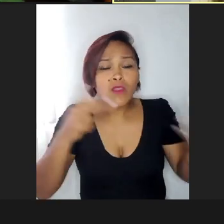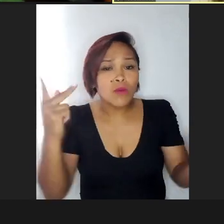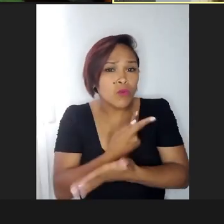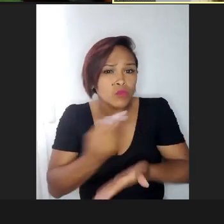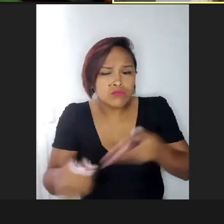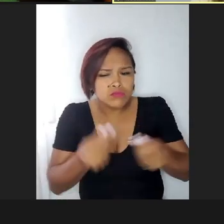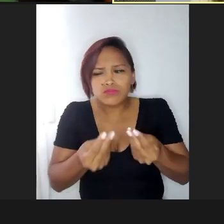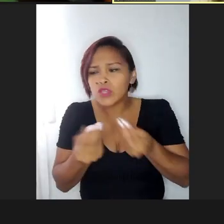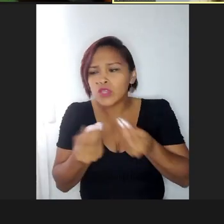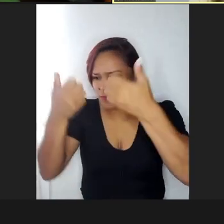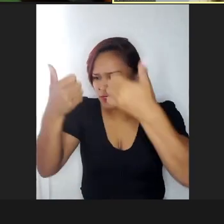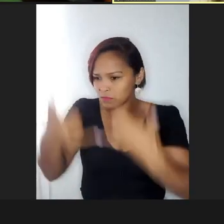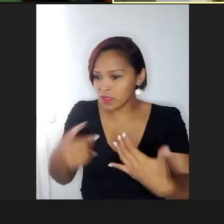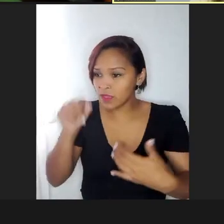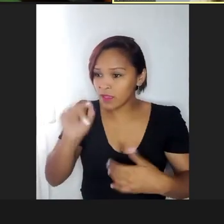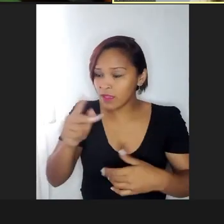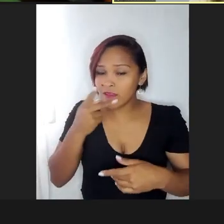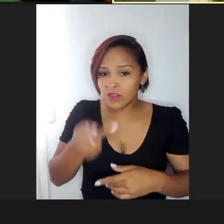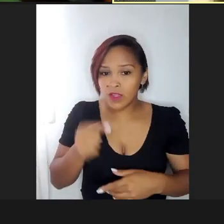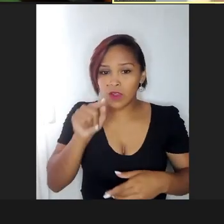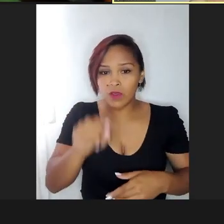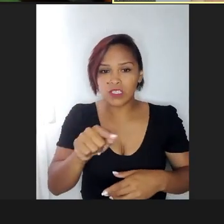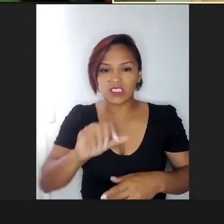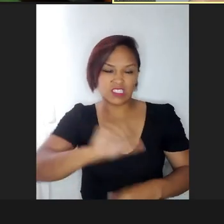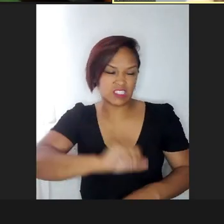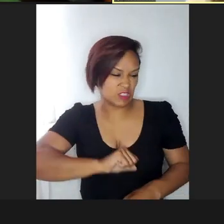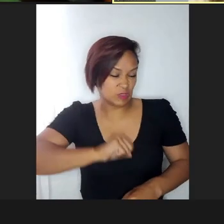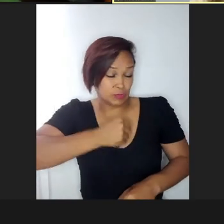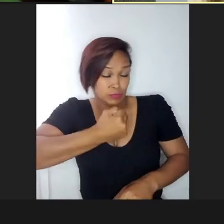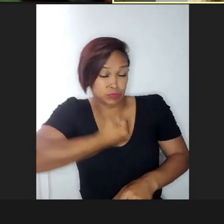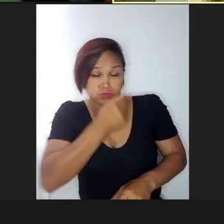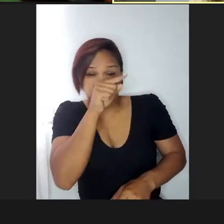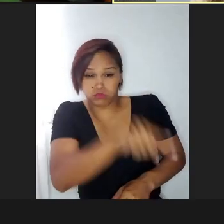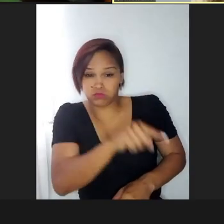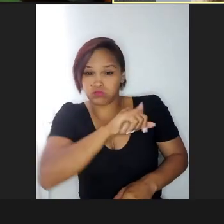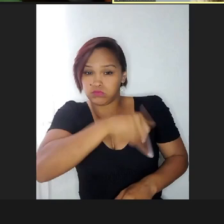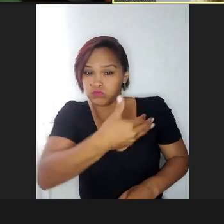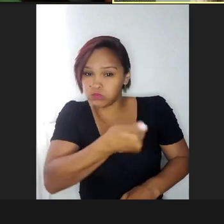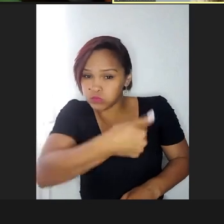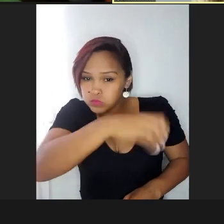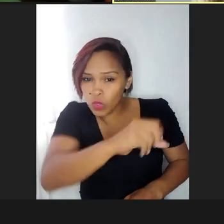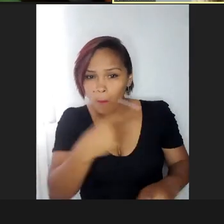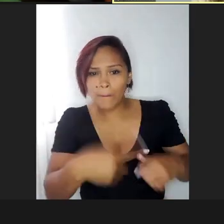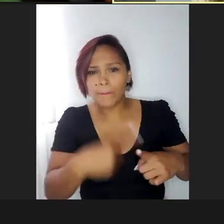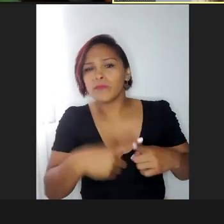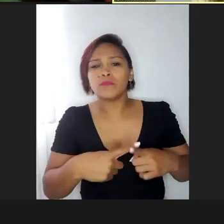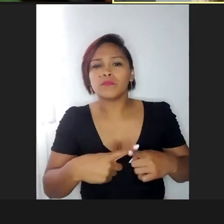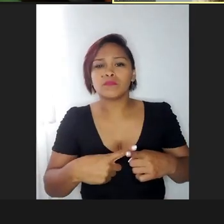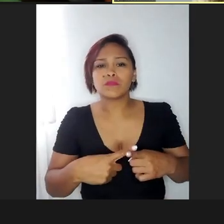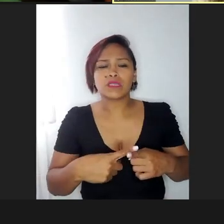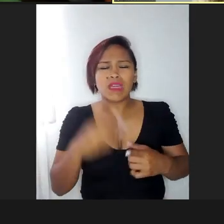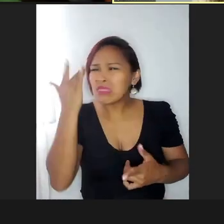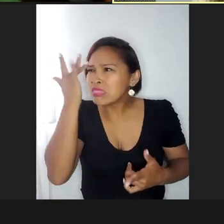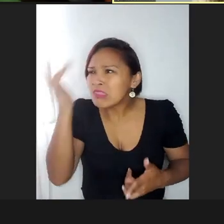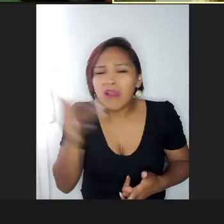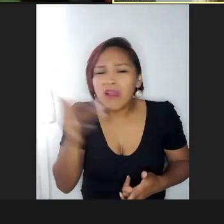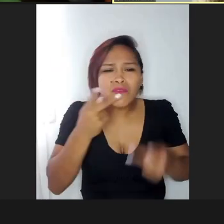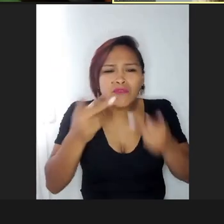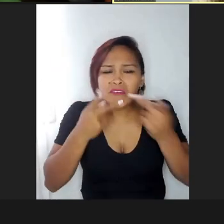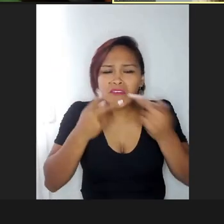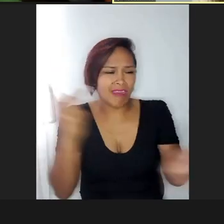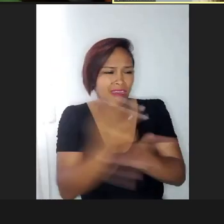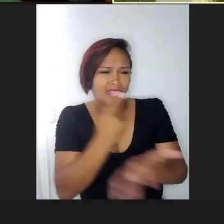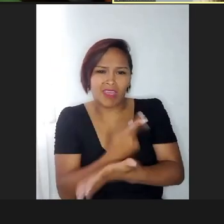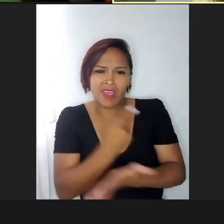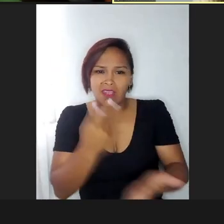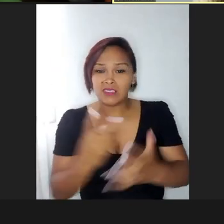acontecendo, e ele falou assim, eu odeio o João, eu odeio o João, porque ele não sabe falar, ele fala errado, e ele tem a